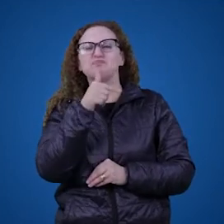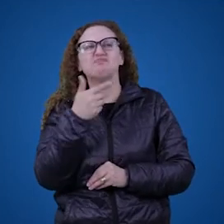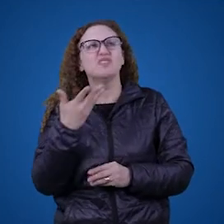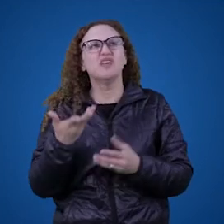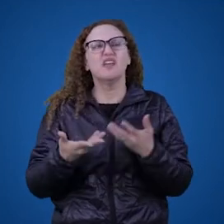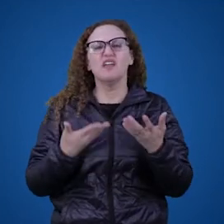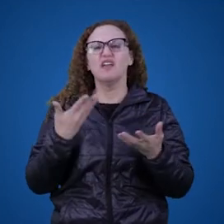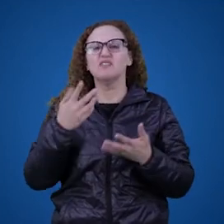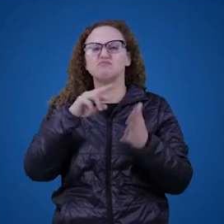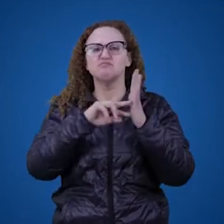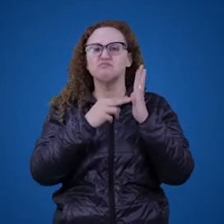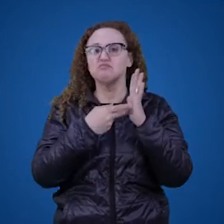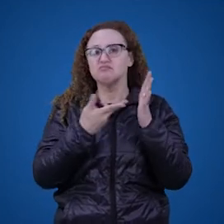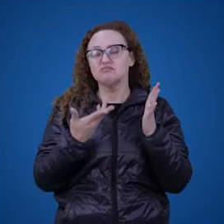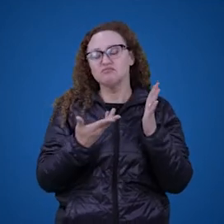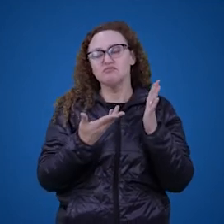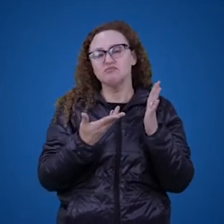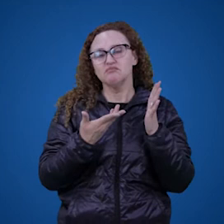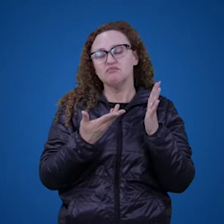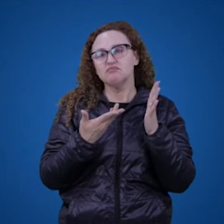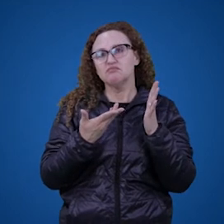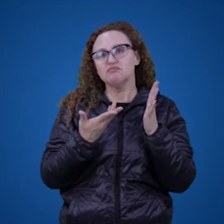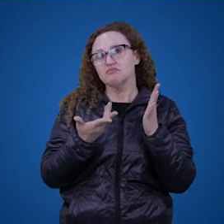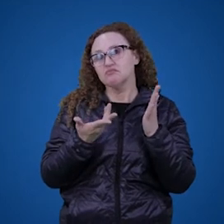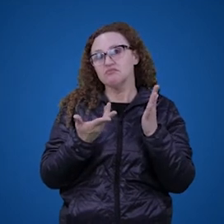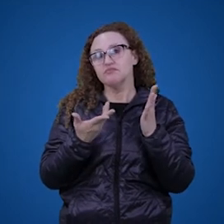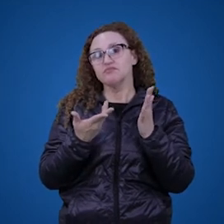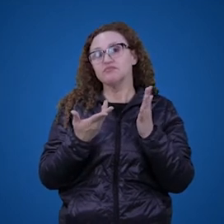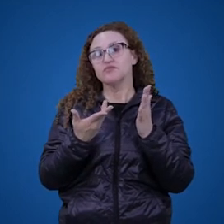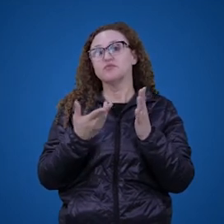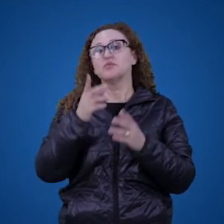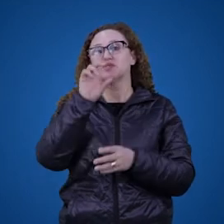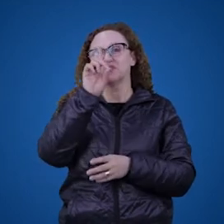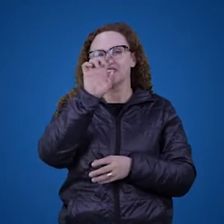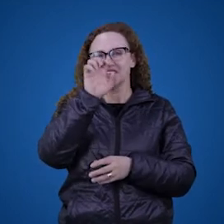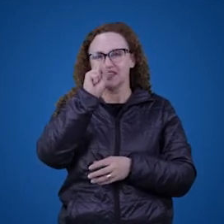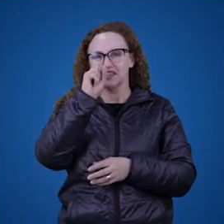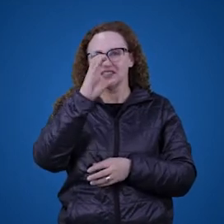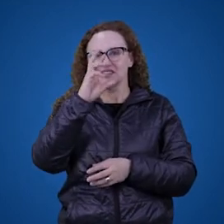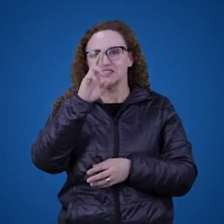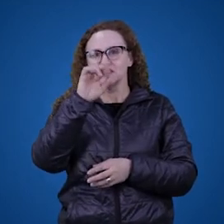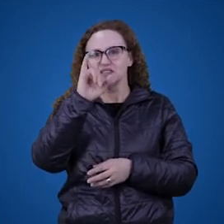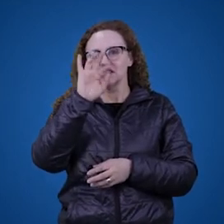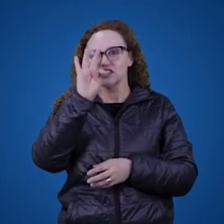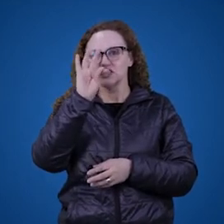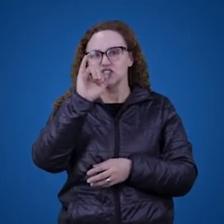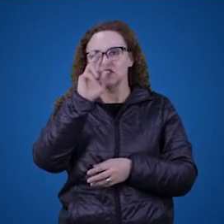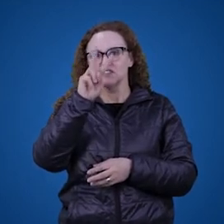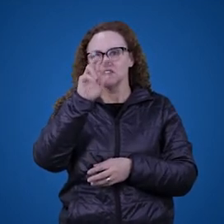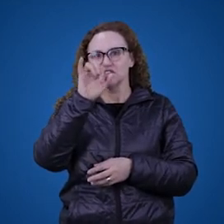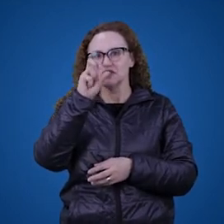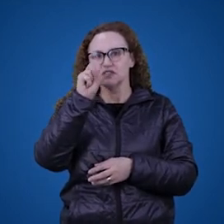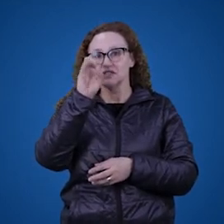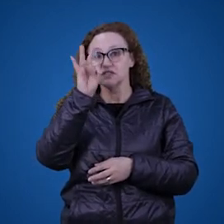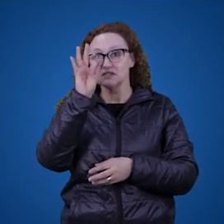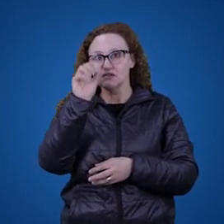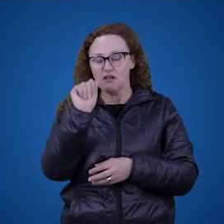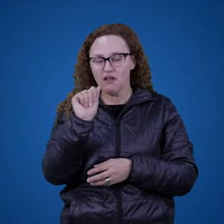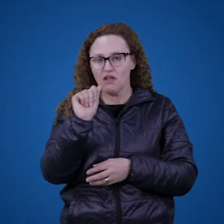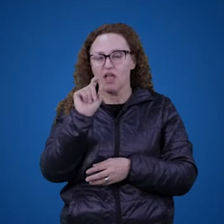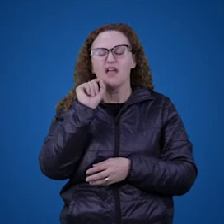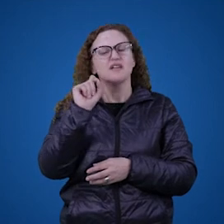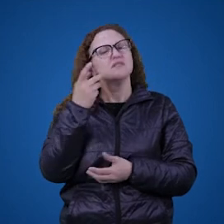central na explicação do significado do ponto de vista descritivista. O problema é que isso é